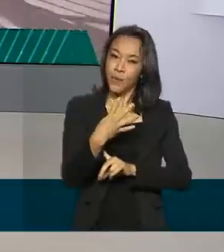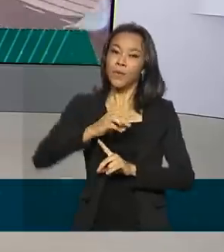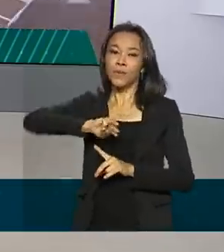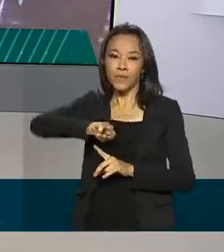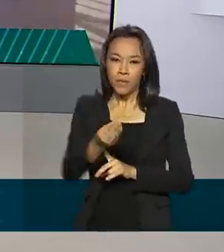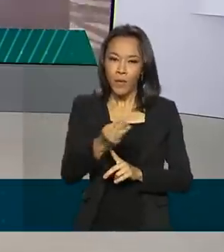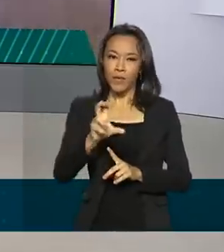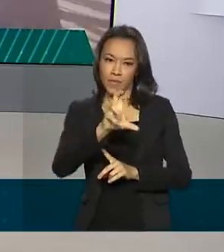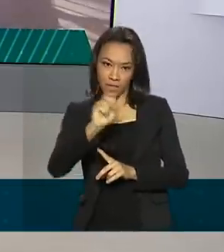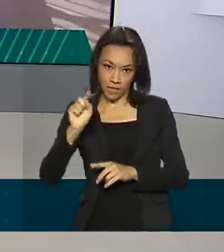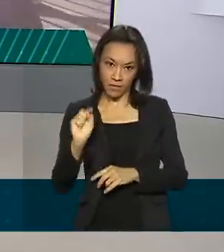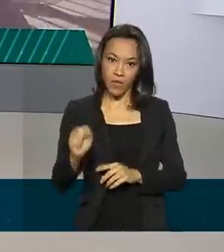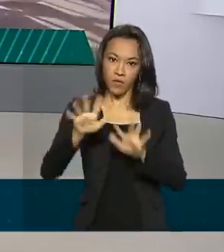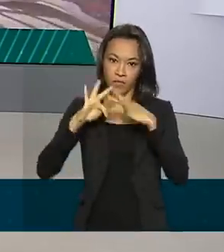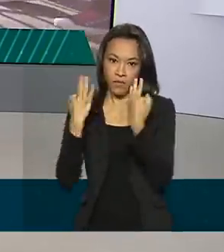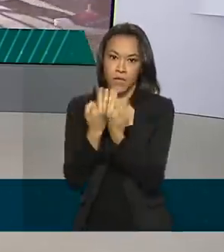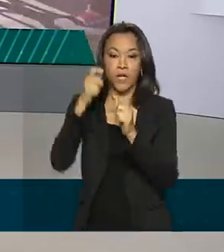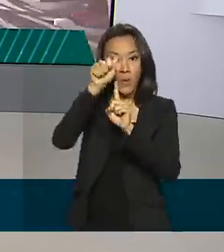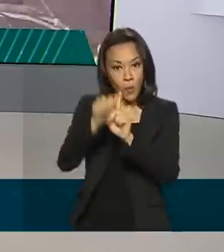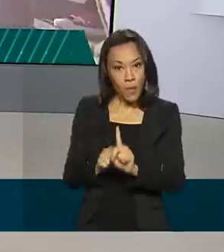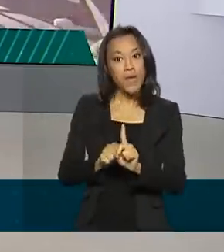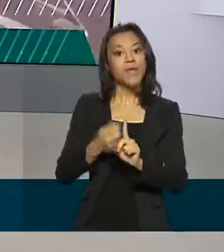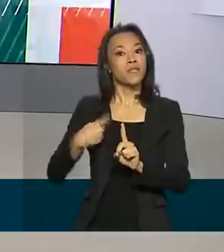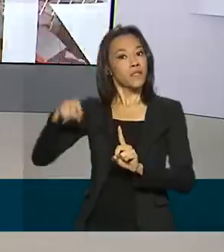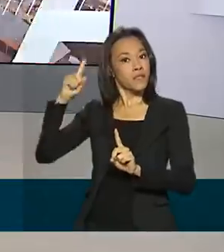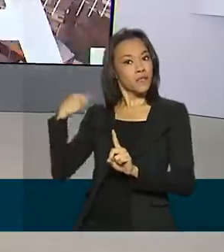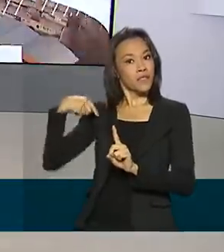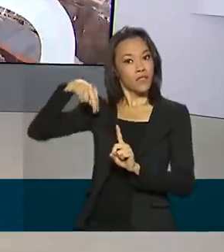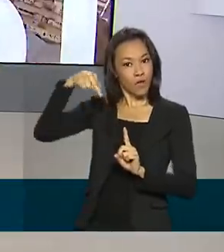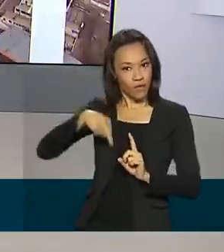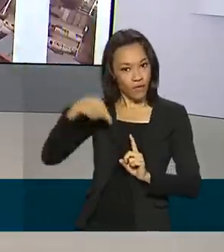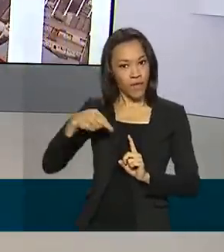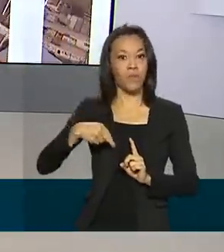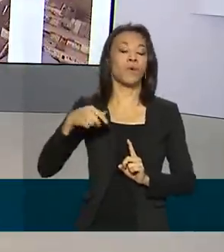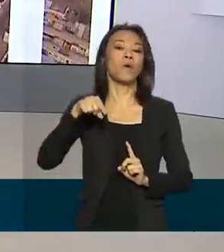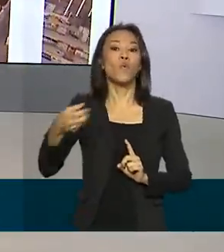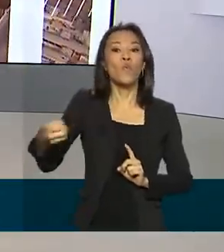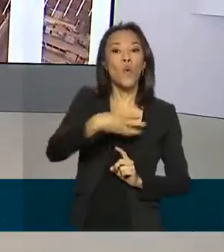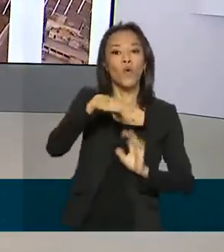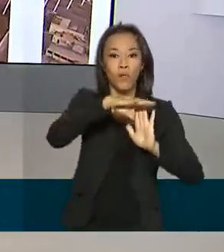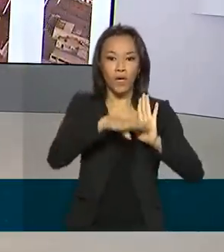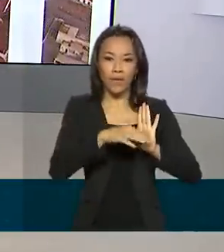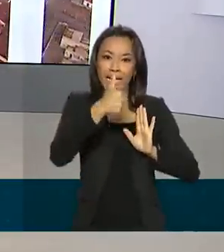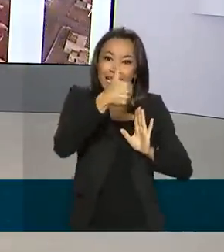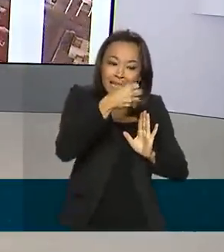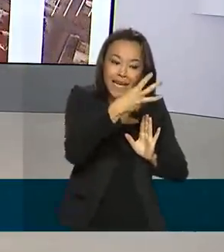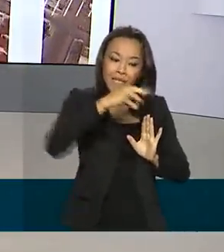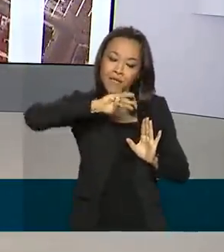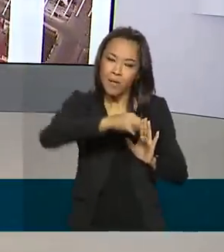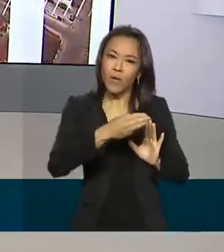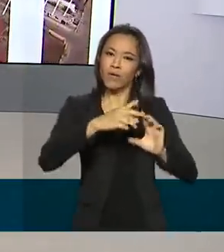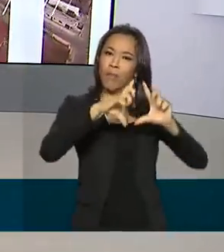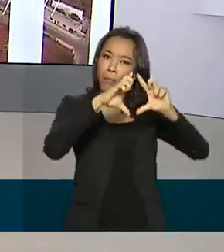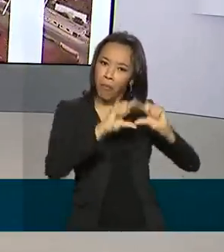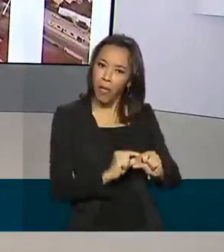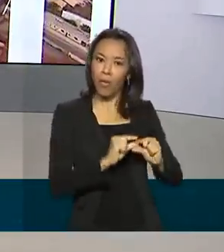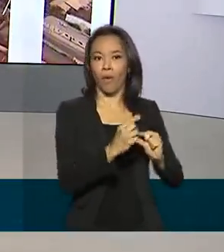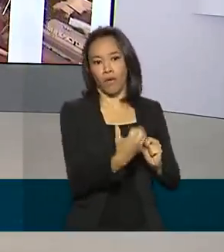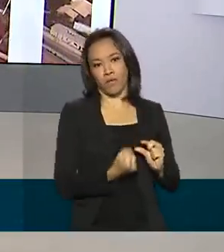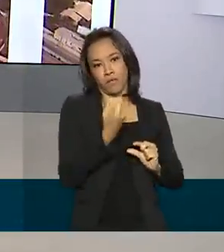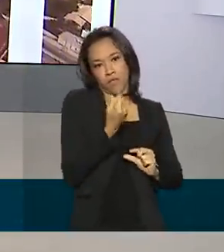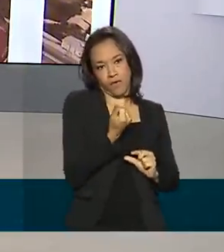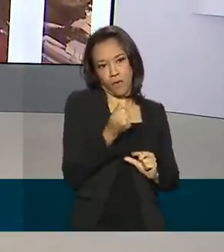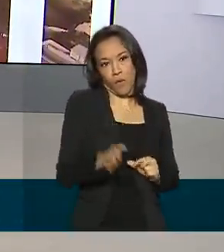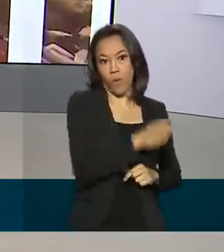famílias atendidas em novembro pelo novo programa, 13 milhões recebiam menos que este valor. O investimento do